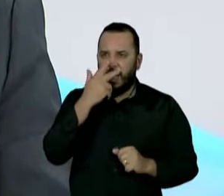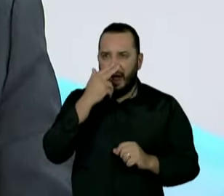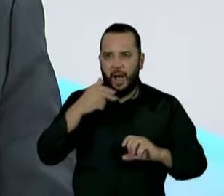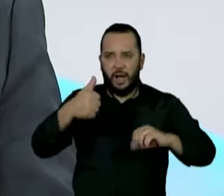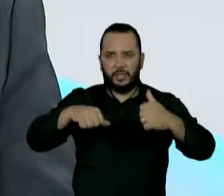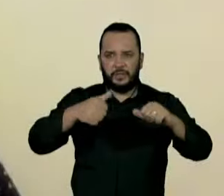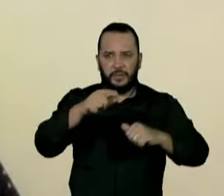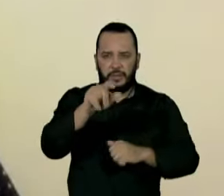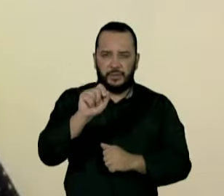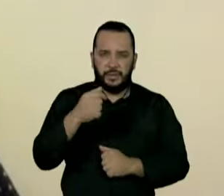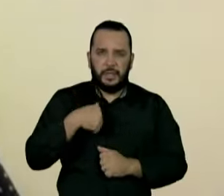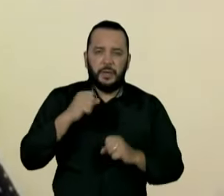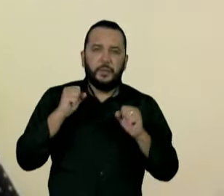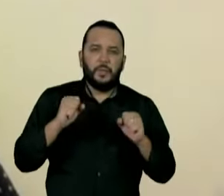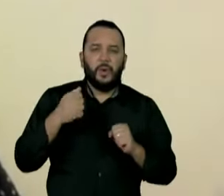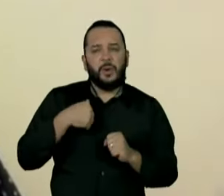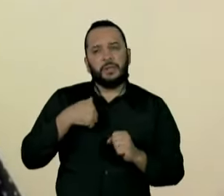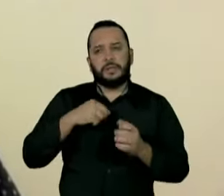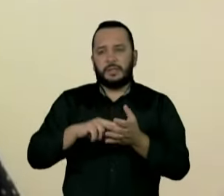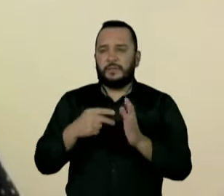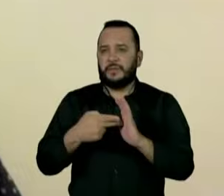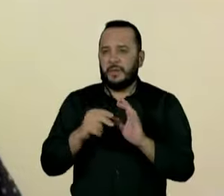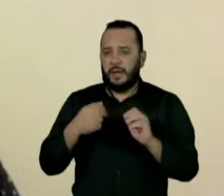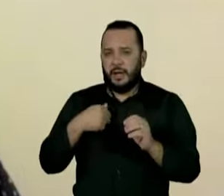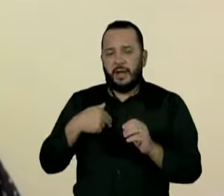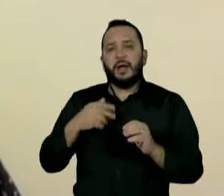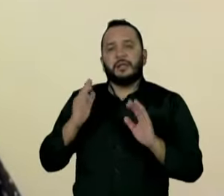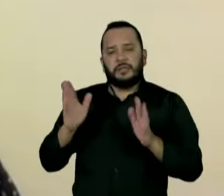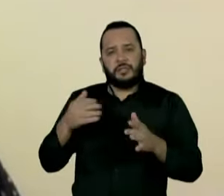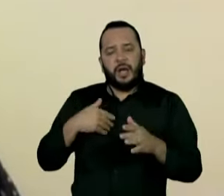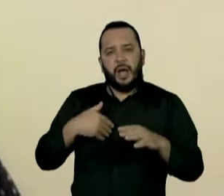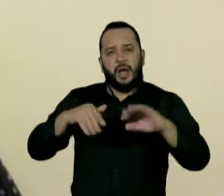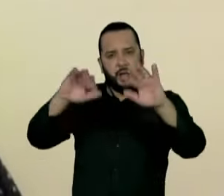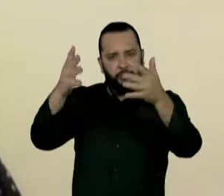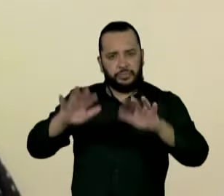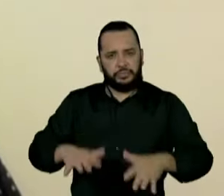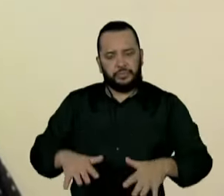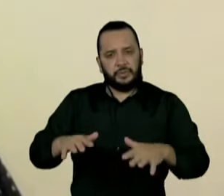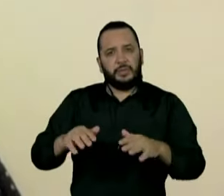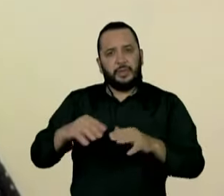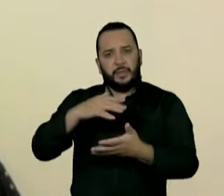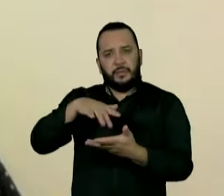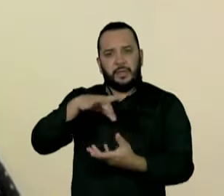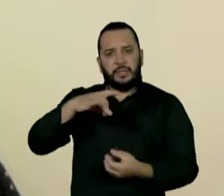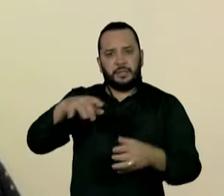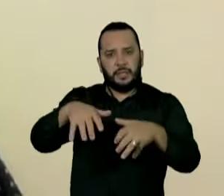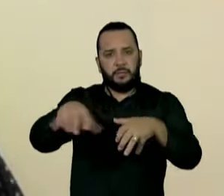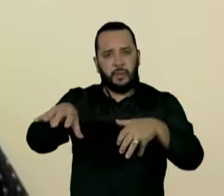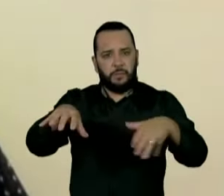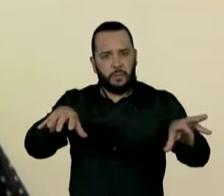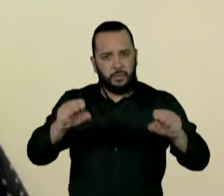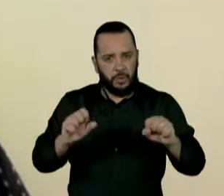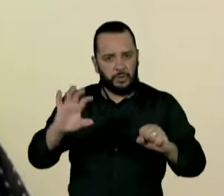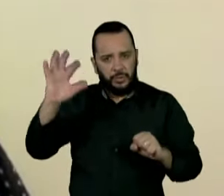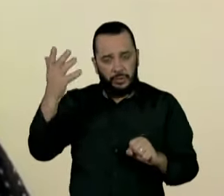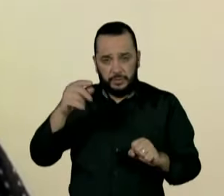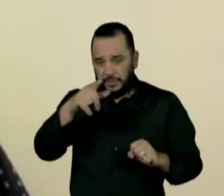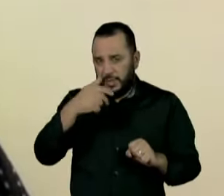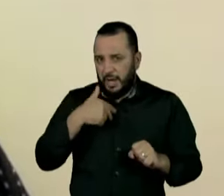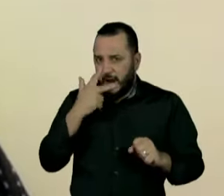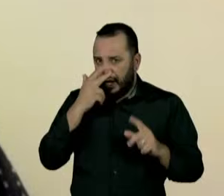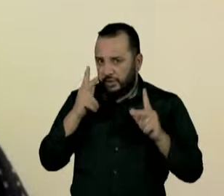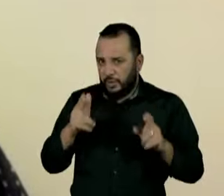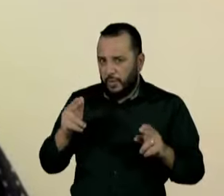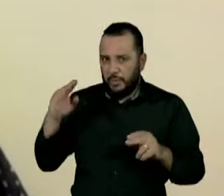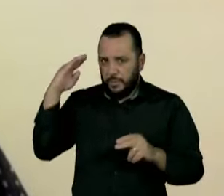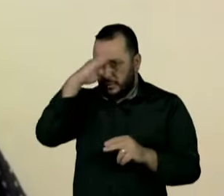que ele também pode representar algum tipo de ameaça? Ele se iguala a Bolsonaro nesse sentido, na opinião do senhor? E queria também já